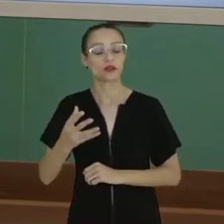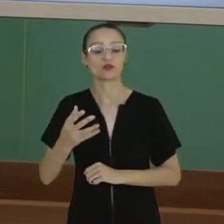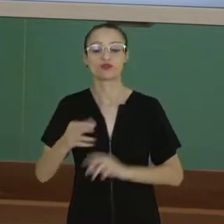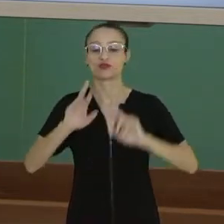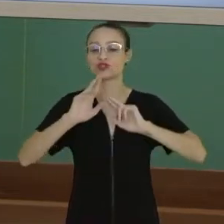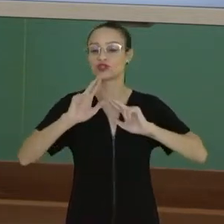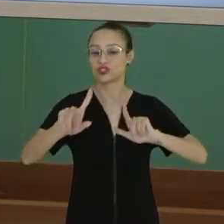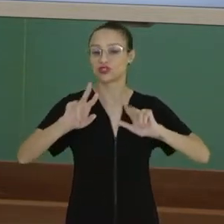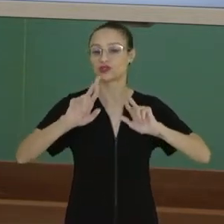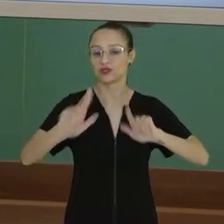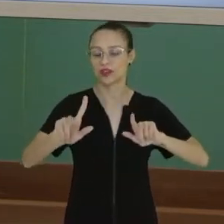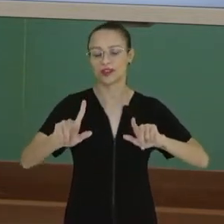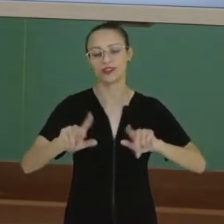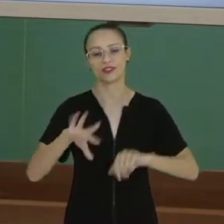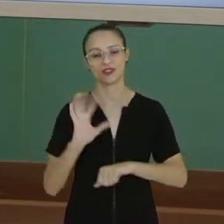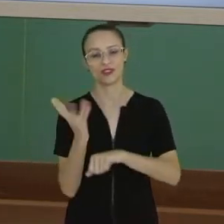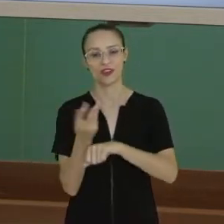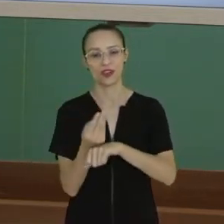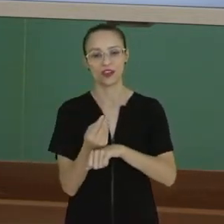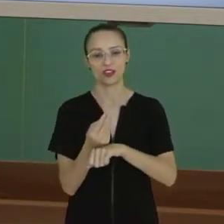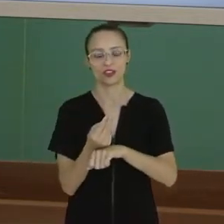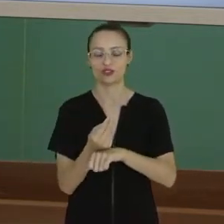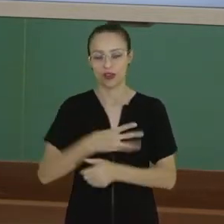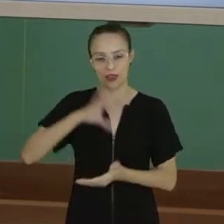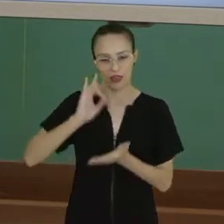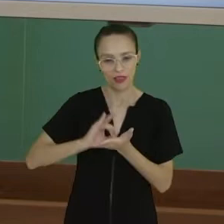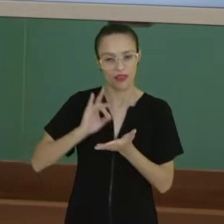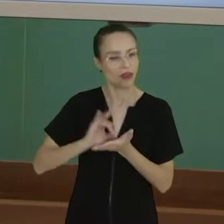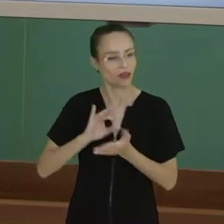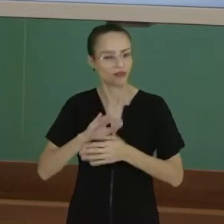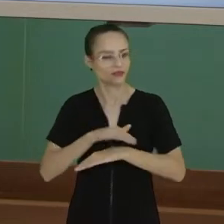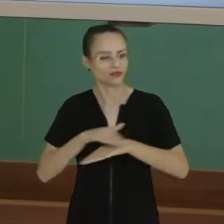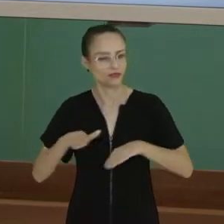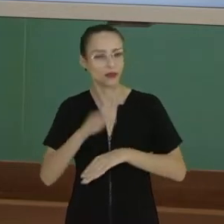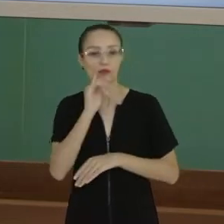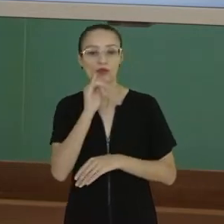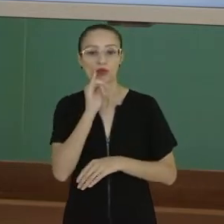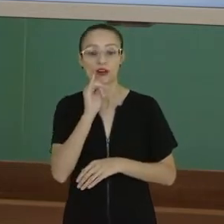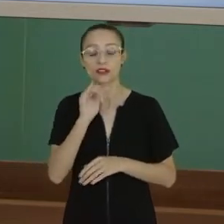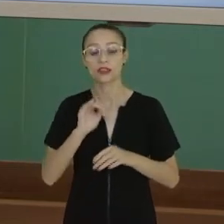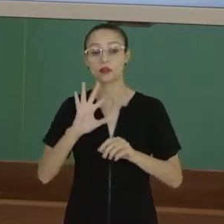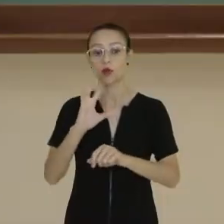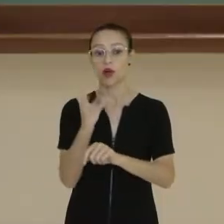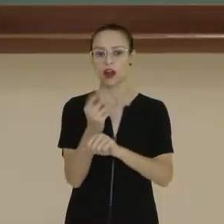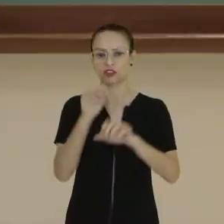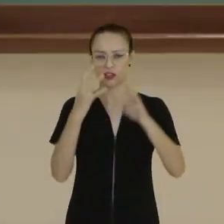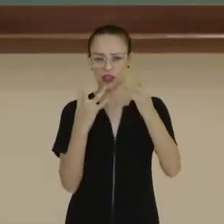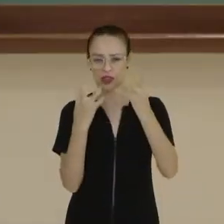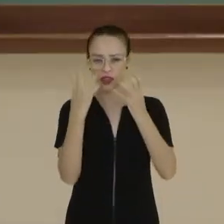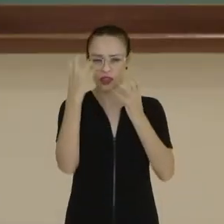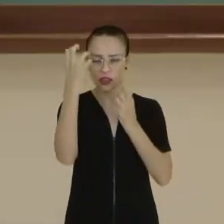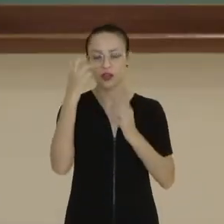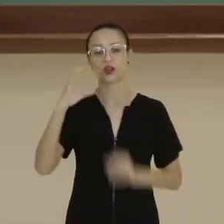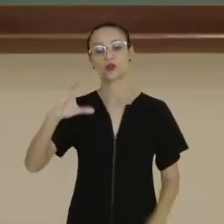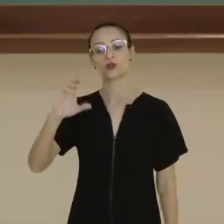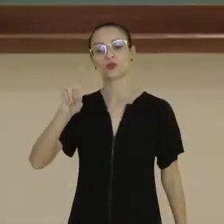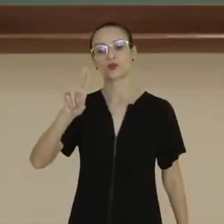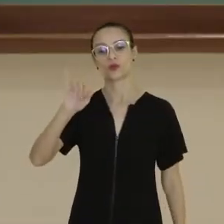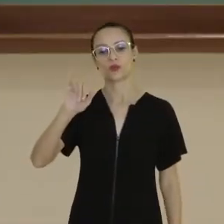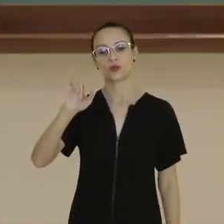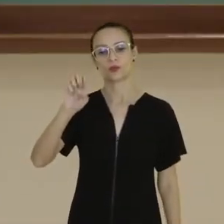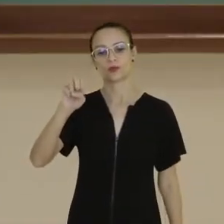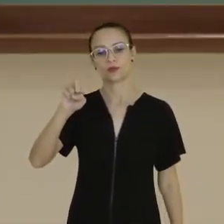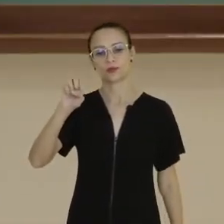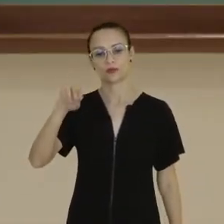diferentes, rompendo com um padrão ali da realidade. Por exemplo, arte cubista, né? Que utiliza de formas geométricas para